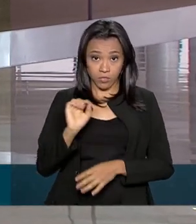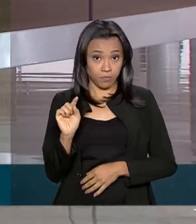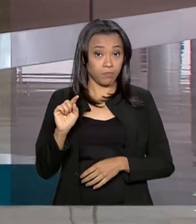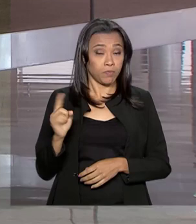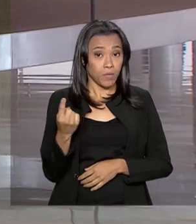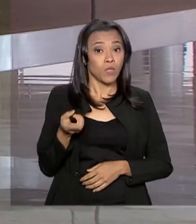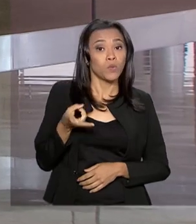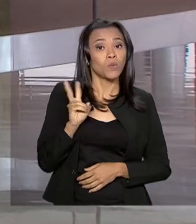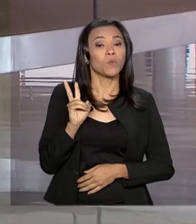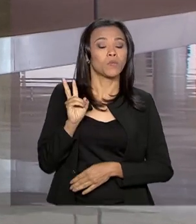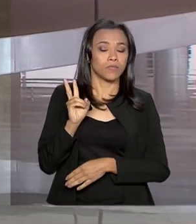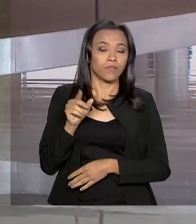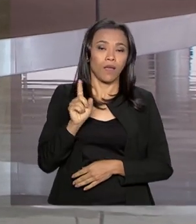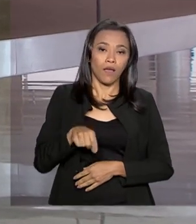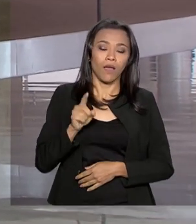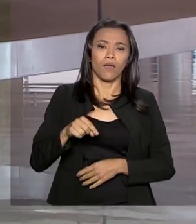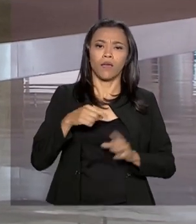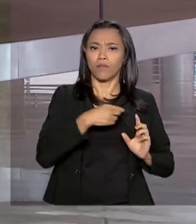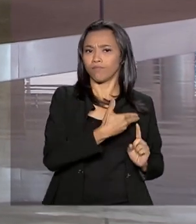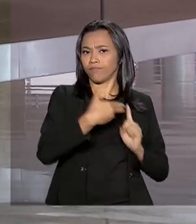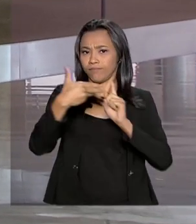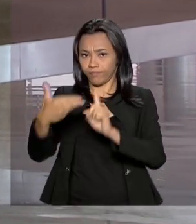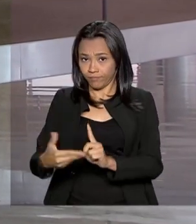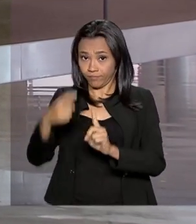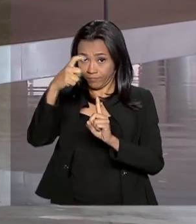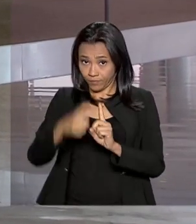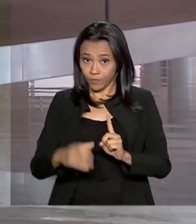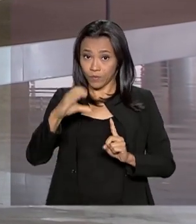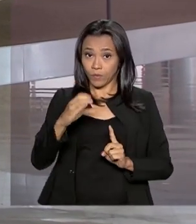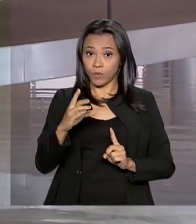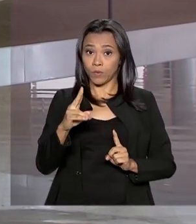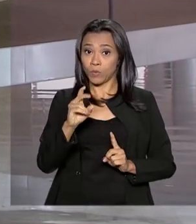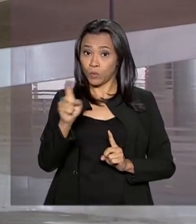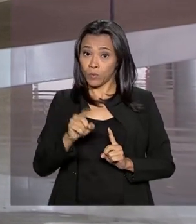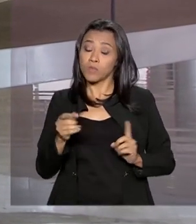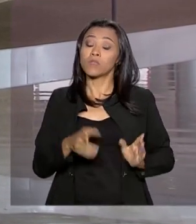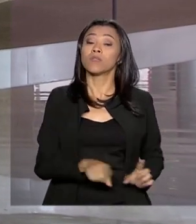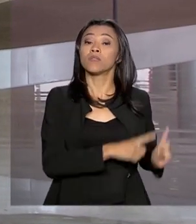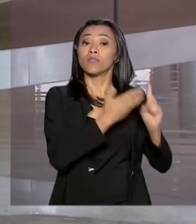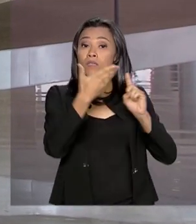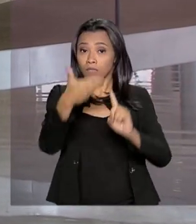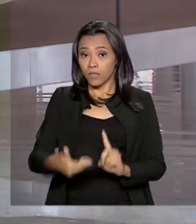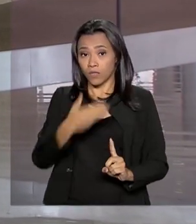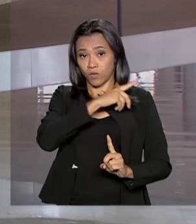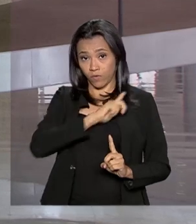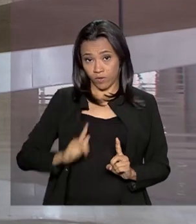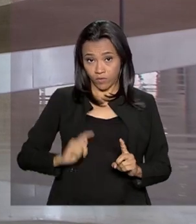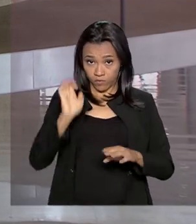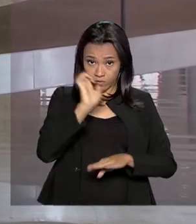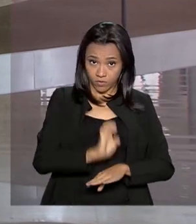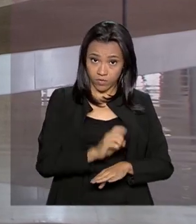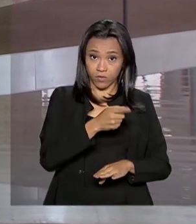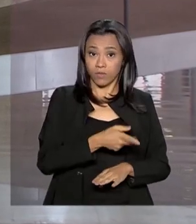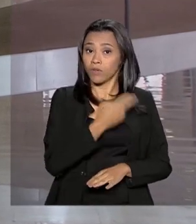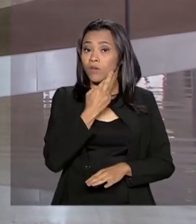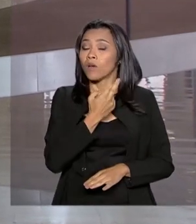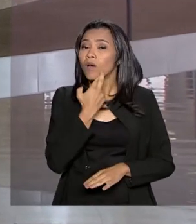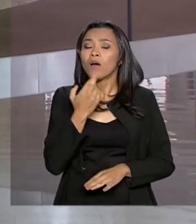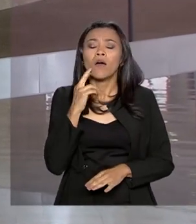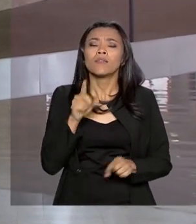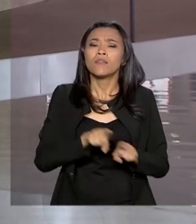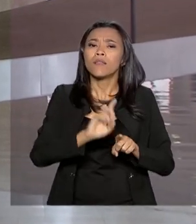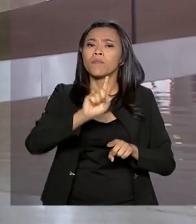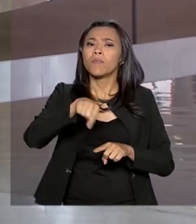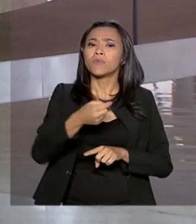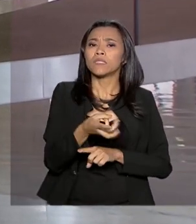às duas horas, é com o ministro-chefe da Secretaria de Governo, Santos Cruz, e o governador de Roraima, Antônio Denário. Às três da tarde, o presidente se